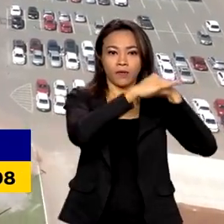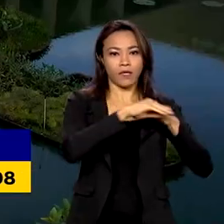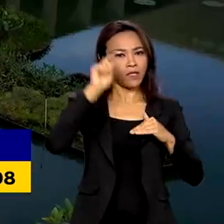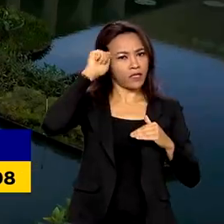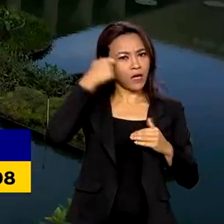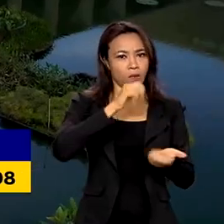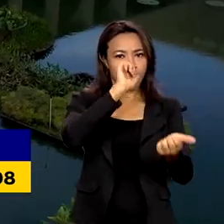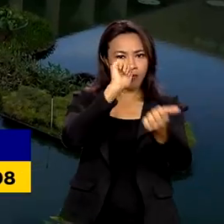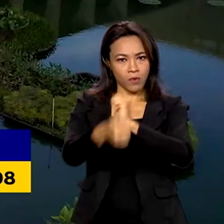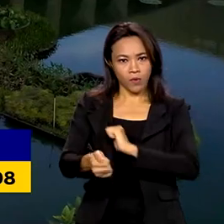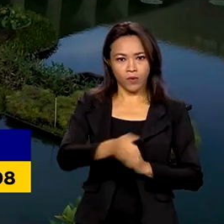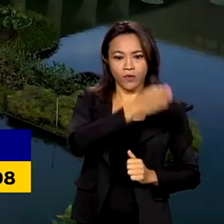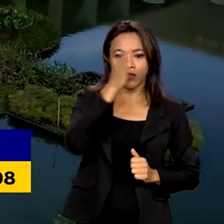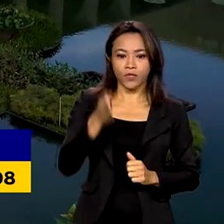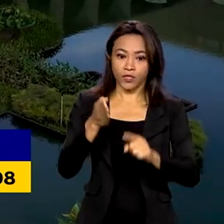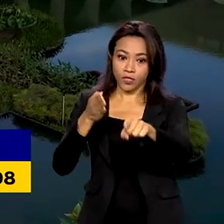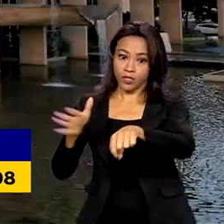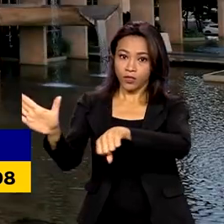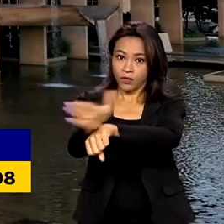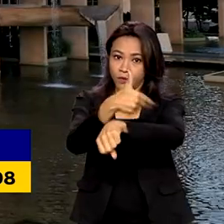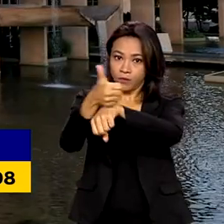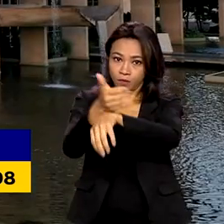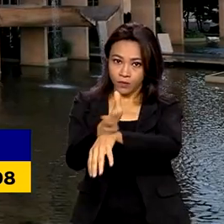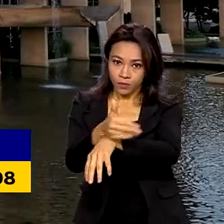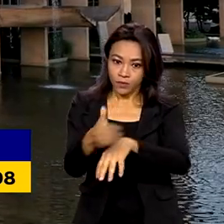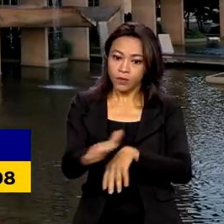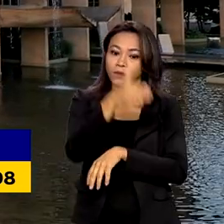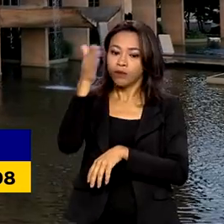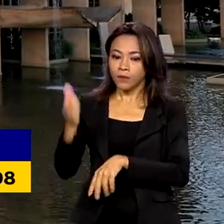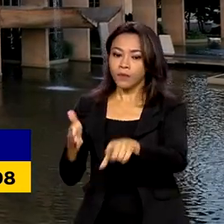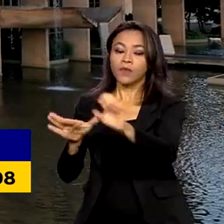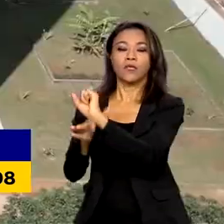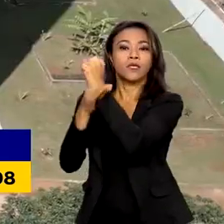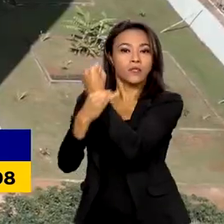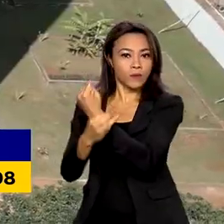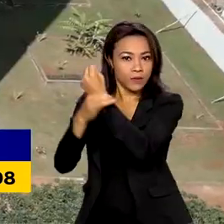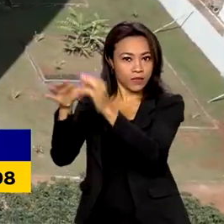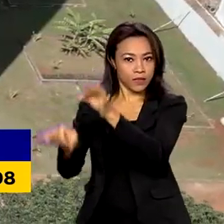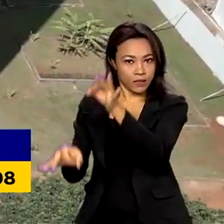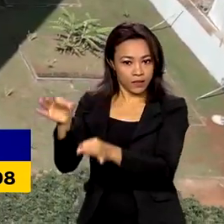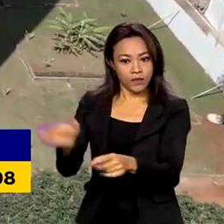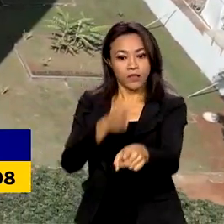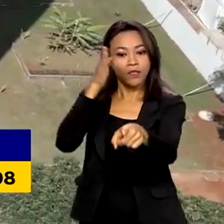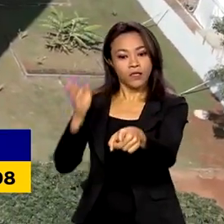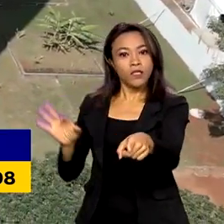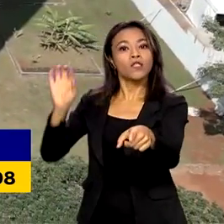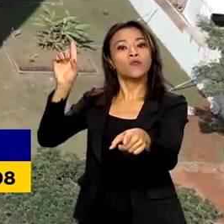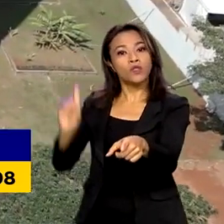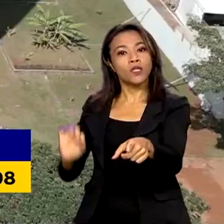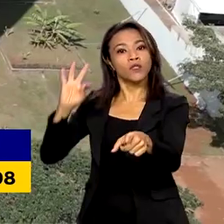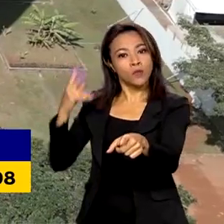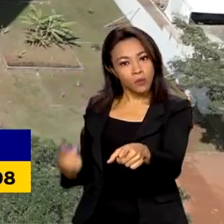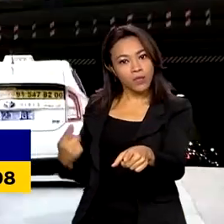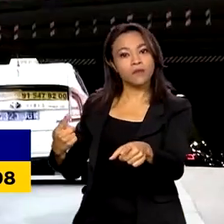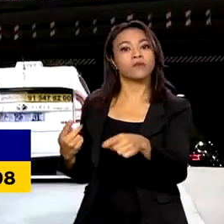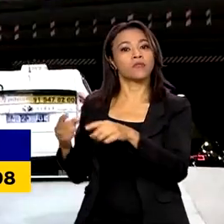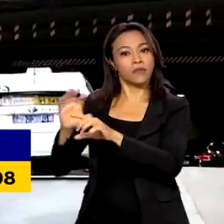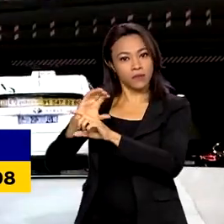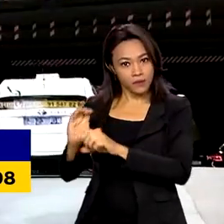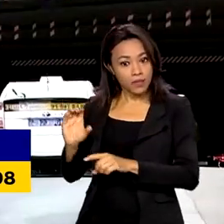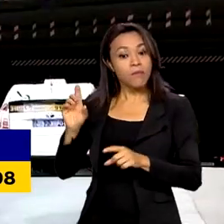Esporte, das Relações Exteriores, da Justiça e Segurança Pública e dos Direitos Humanos e da Cidadania